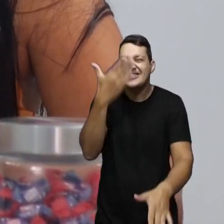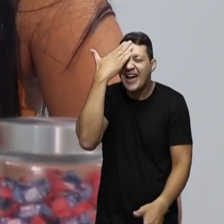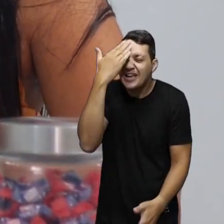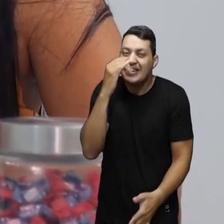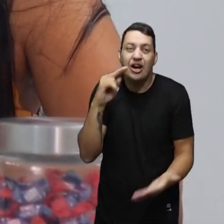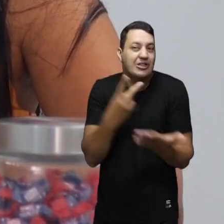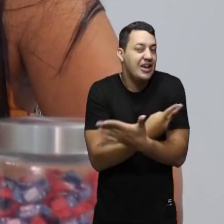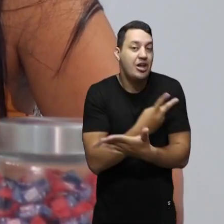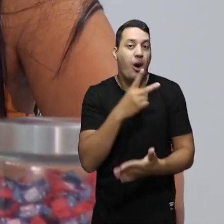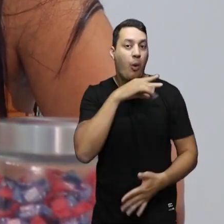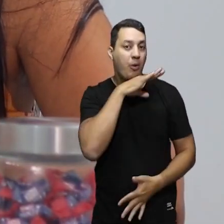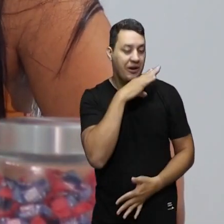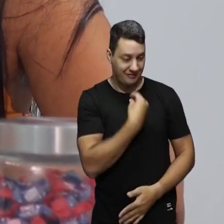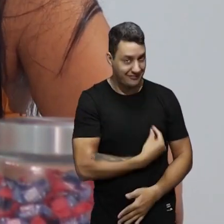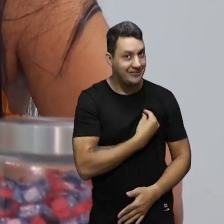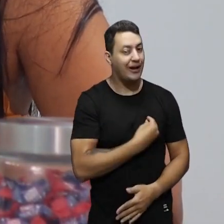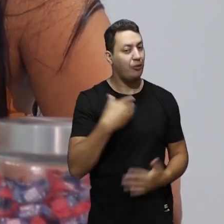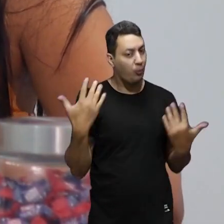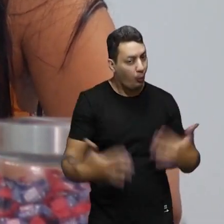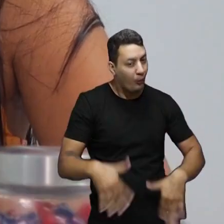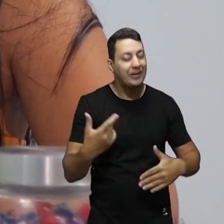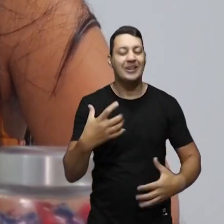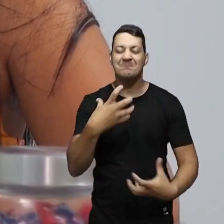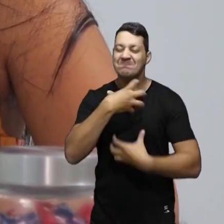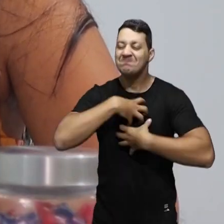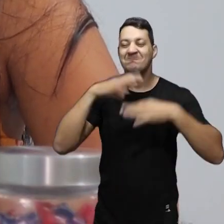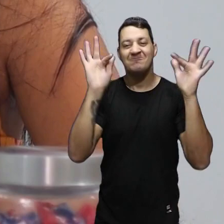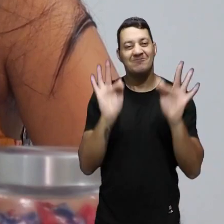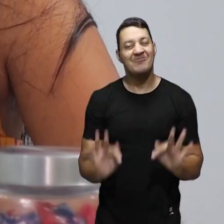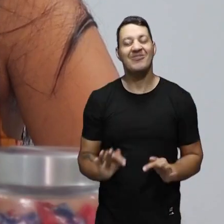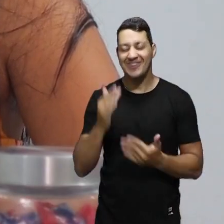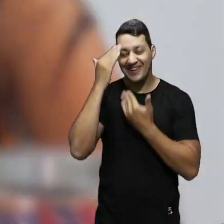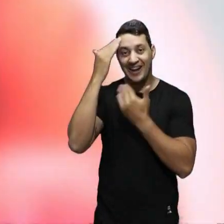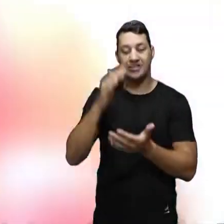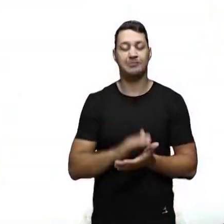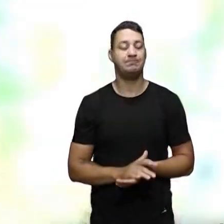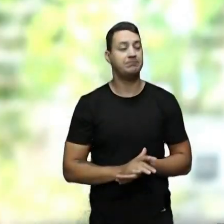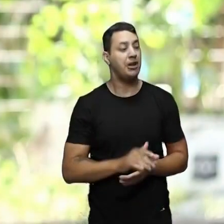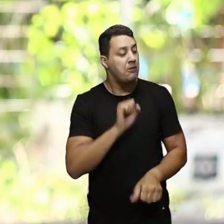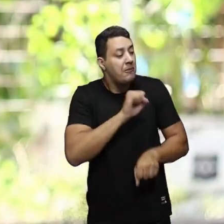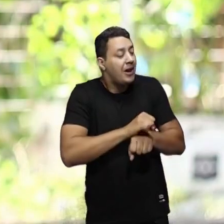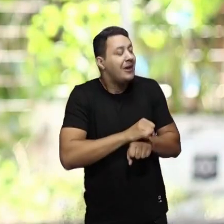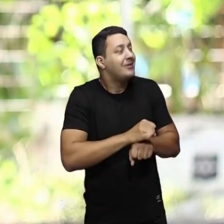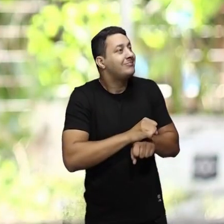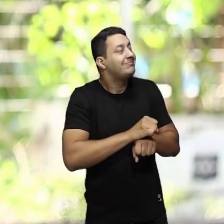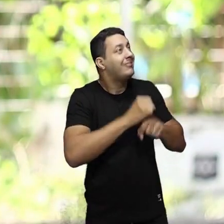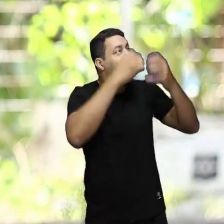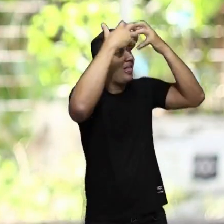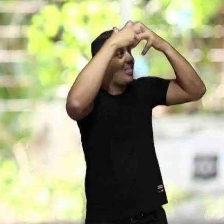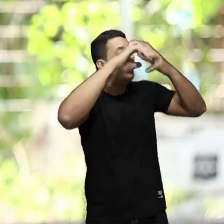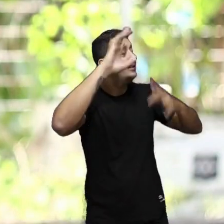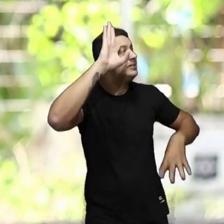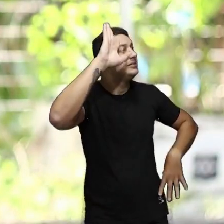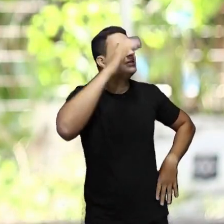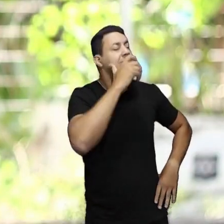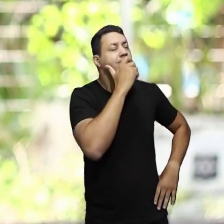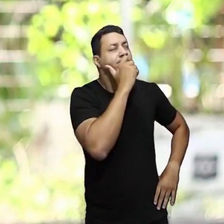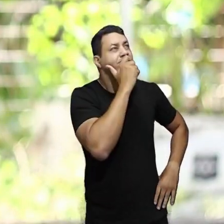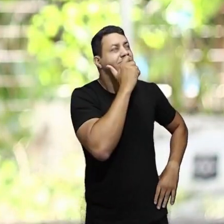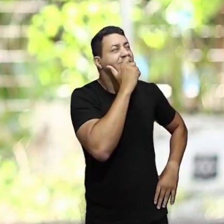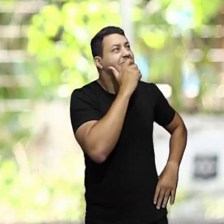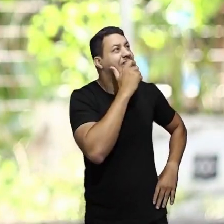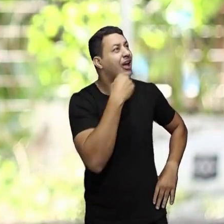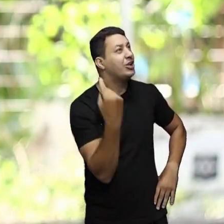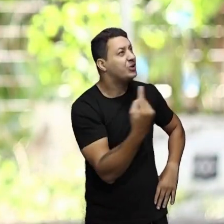não quer que nada de ruim aconteça. E eu fico muito feliz, sou muito grata. Parei para analisar, pensar. Se